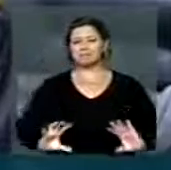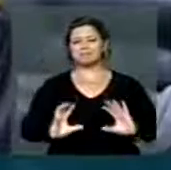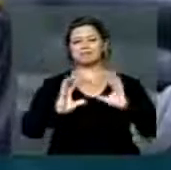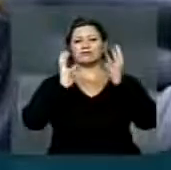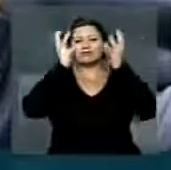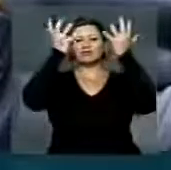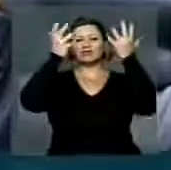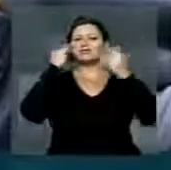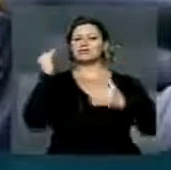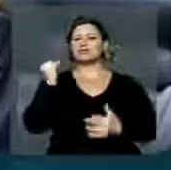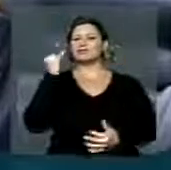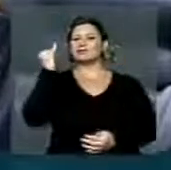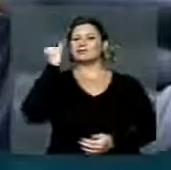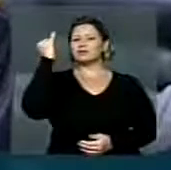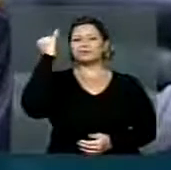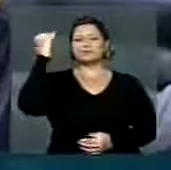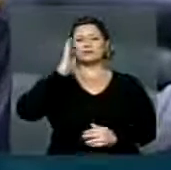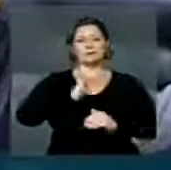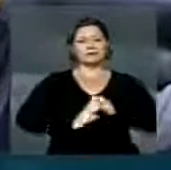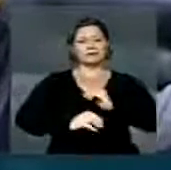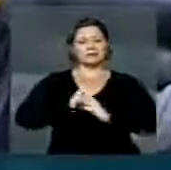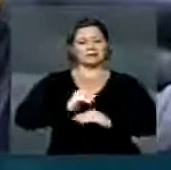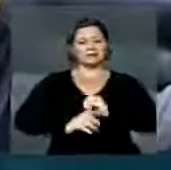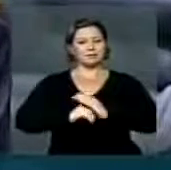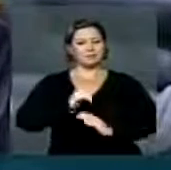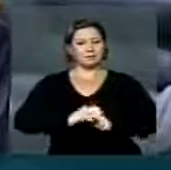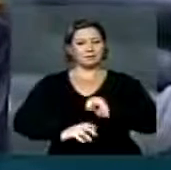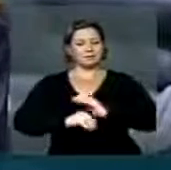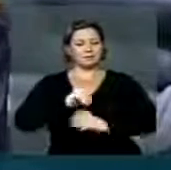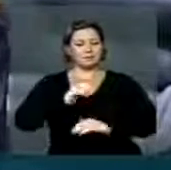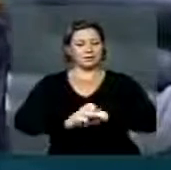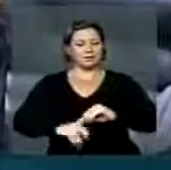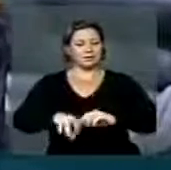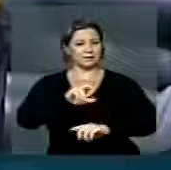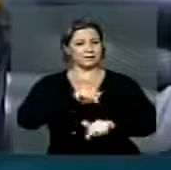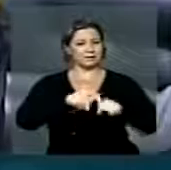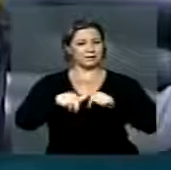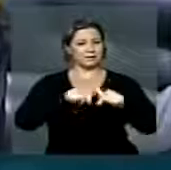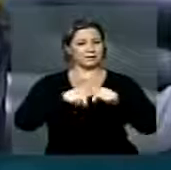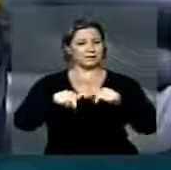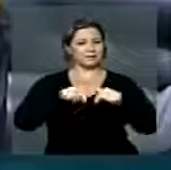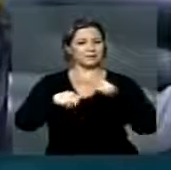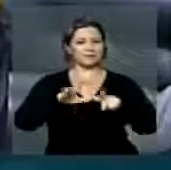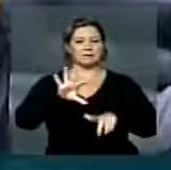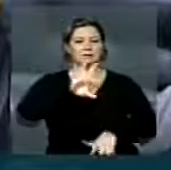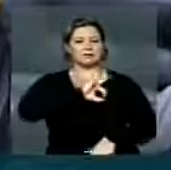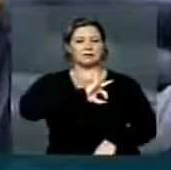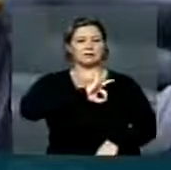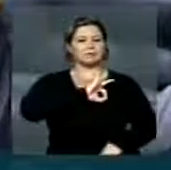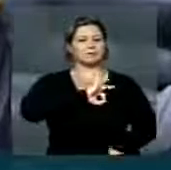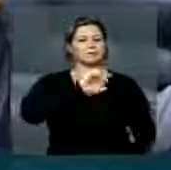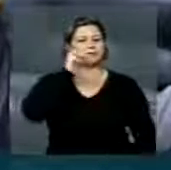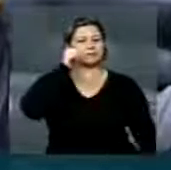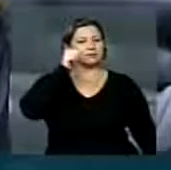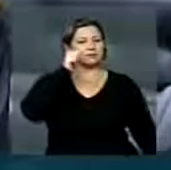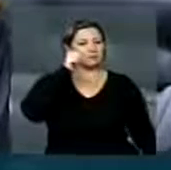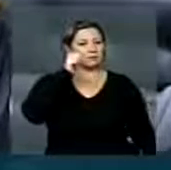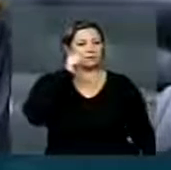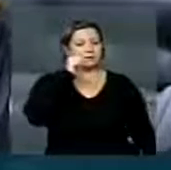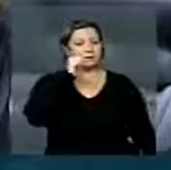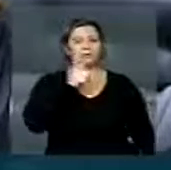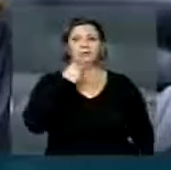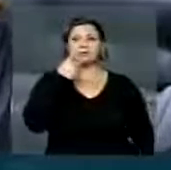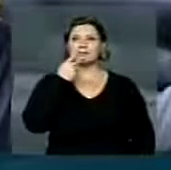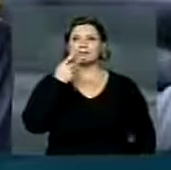importância do papel da policial militar feminina na sociedade e destacar, senhor presidente,